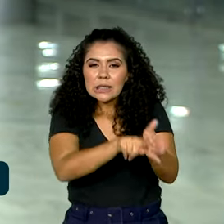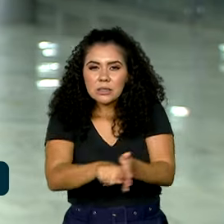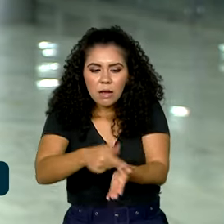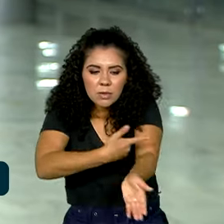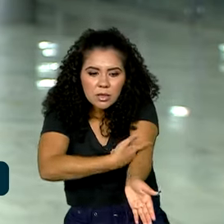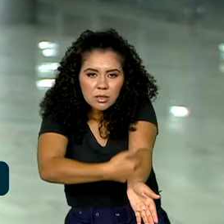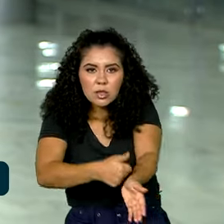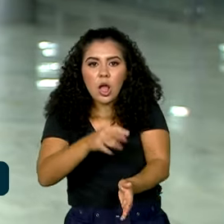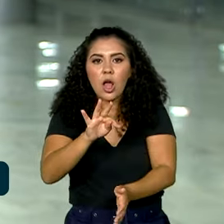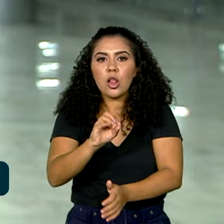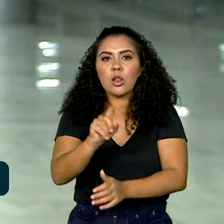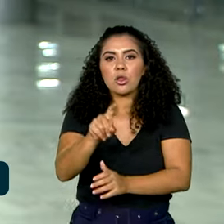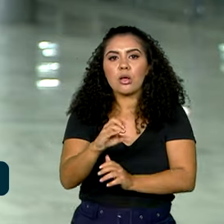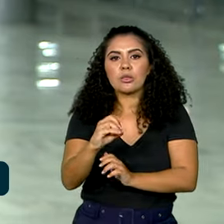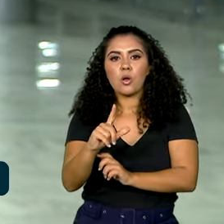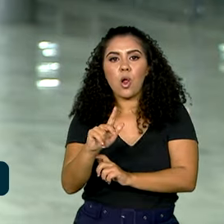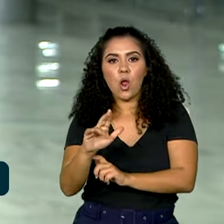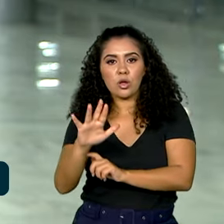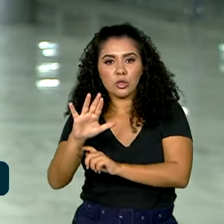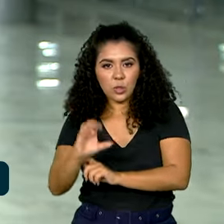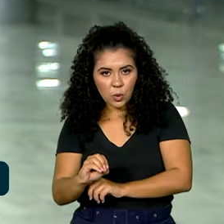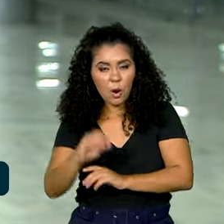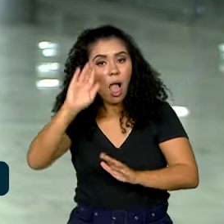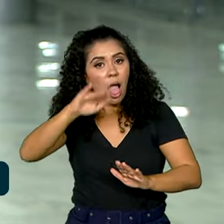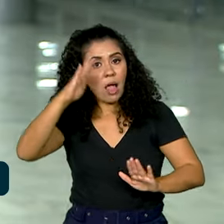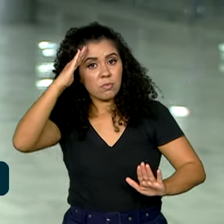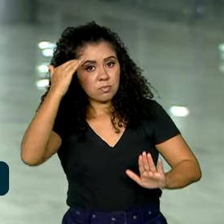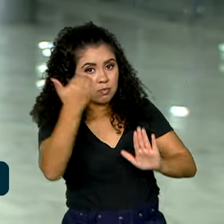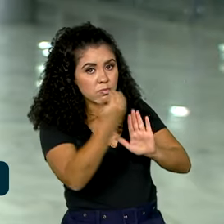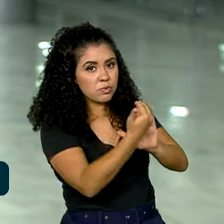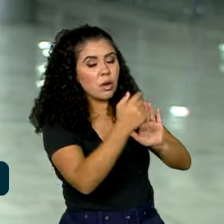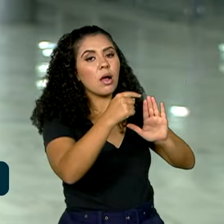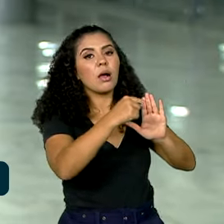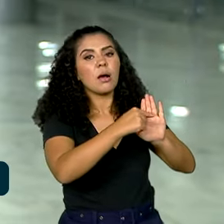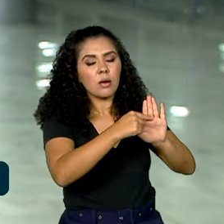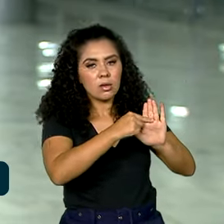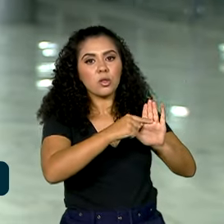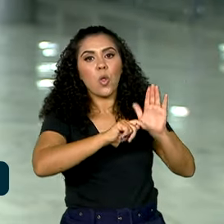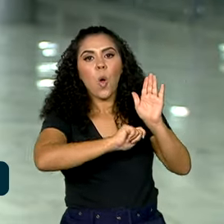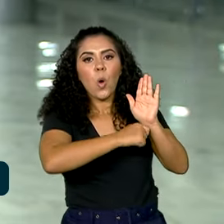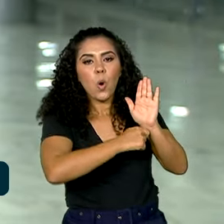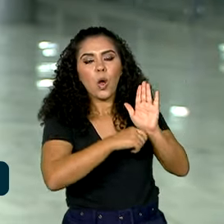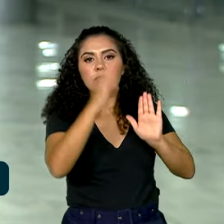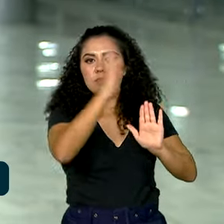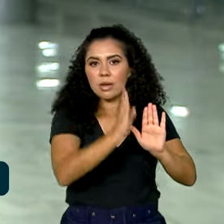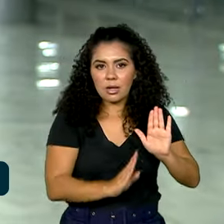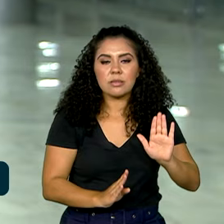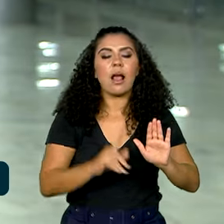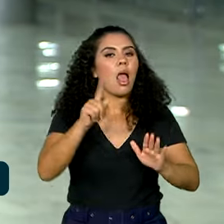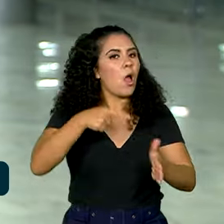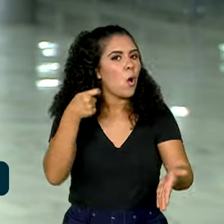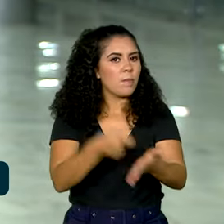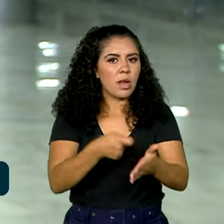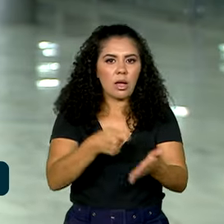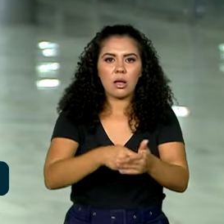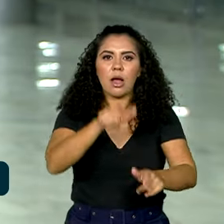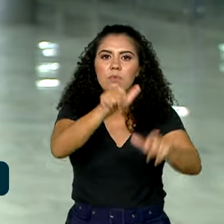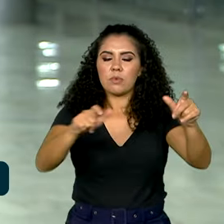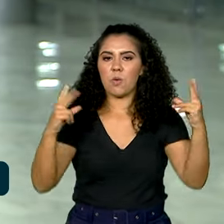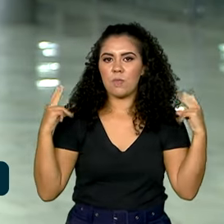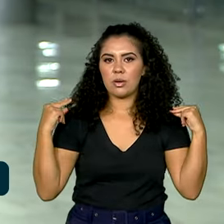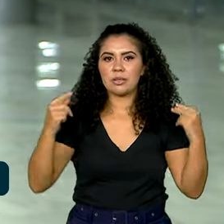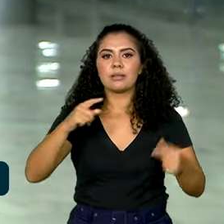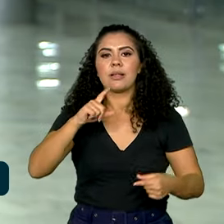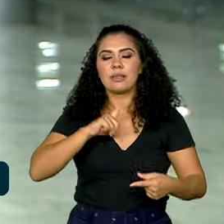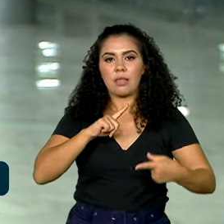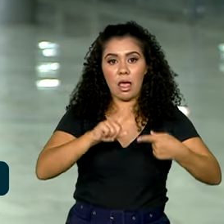determinação prevista no Código de Trânsito Brasileiro e é obrigatório para motoristas com CNH das